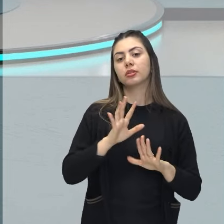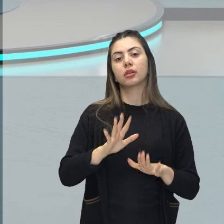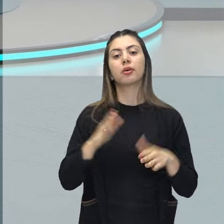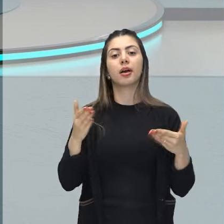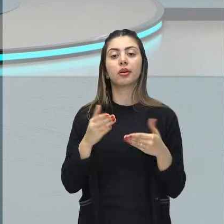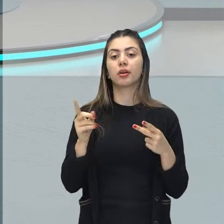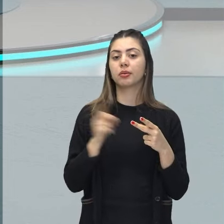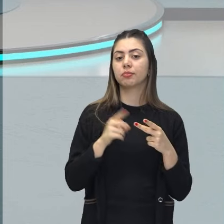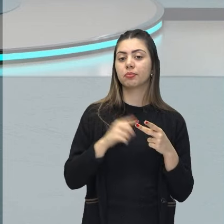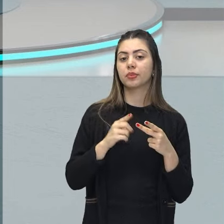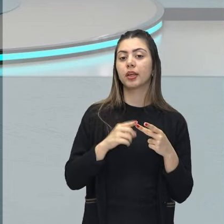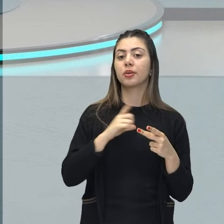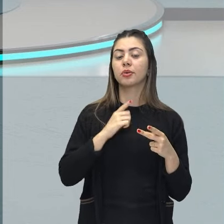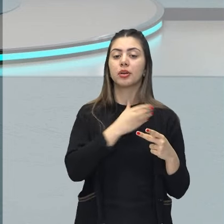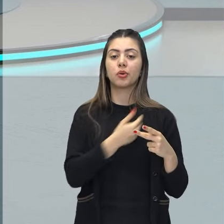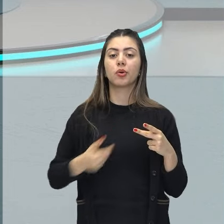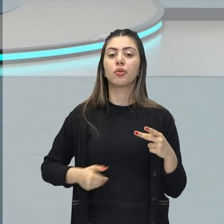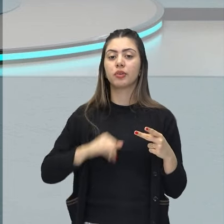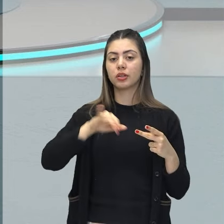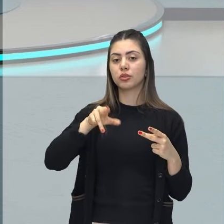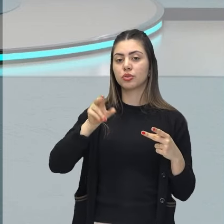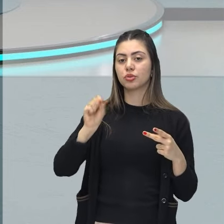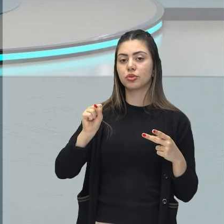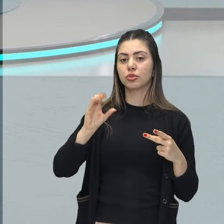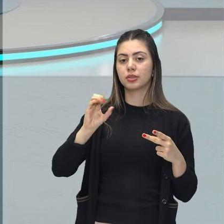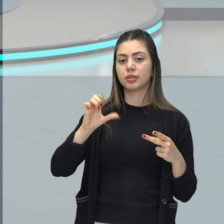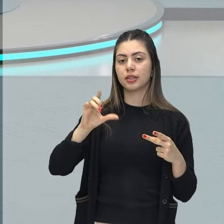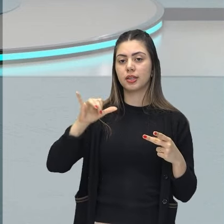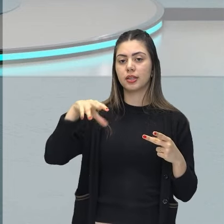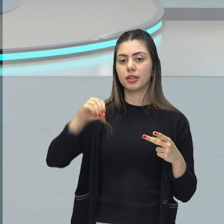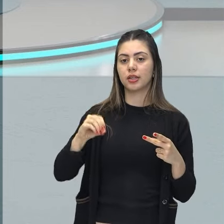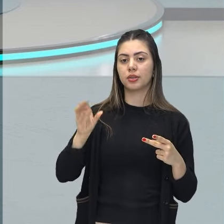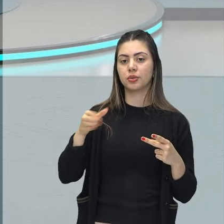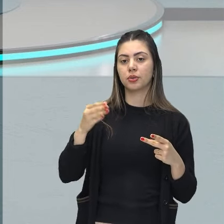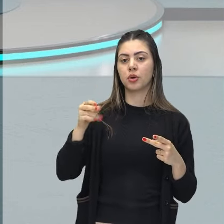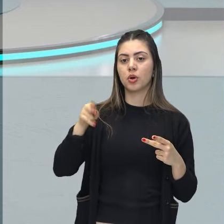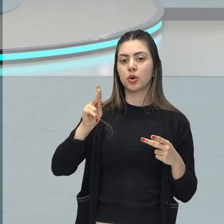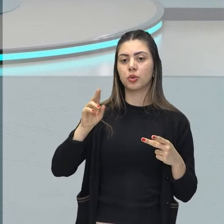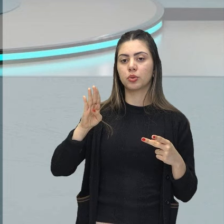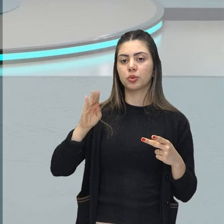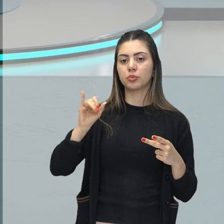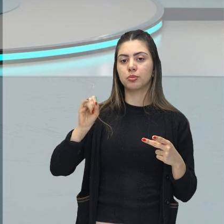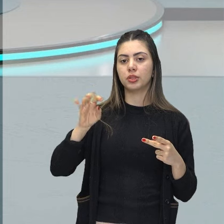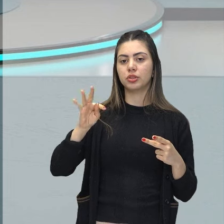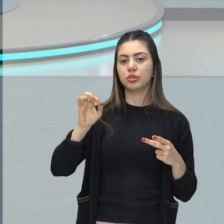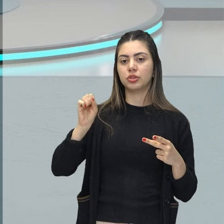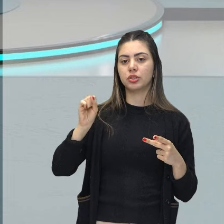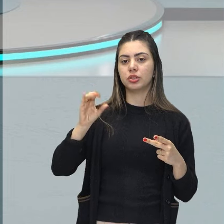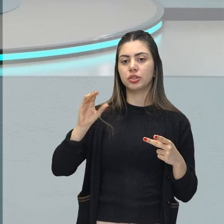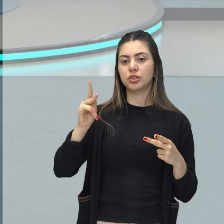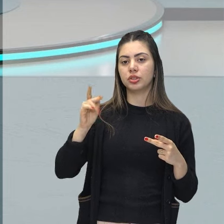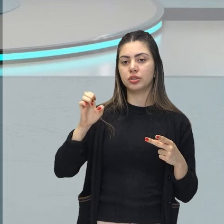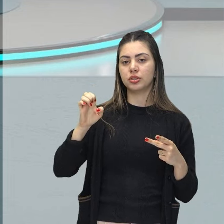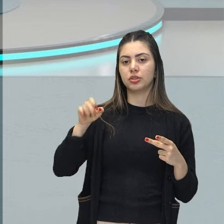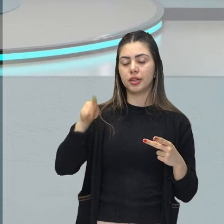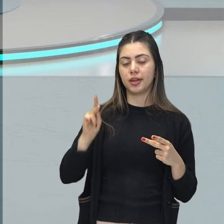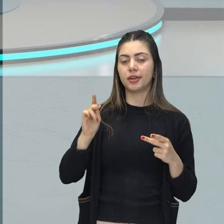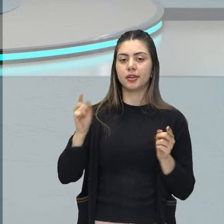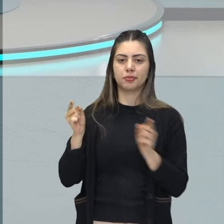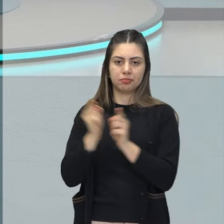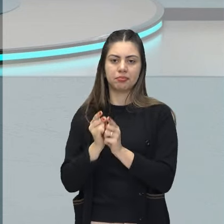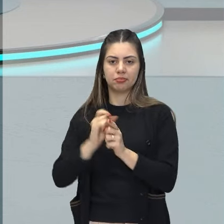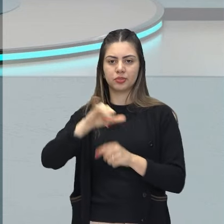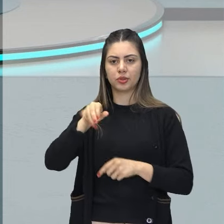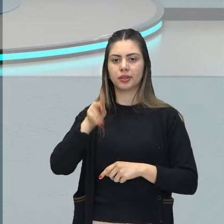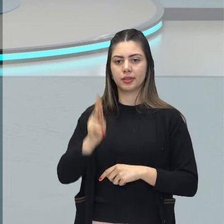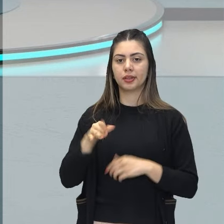Kubitschek chegando ao poder. E vamos ter esse período de governo. Então, governo de Juscelino Kubitschek. E o que